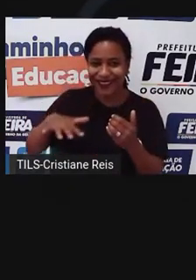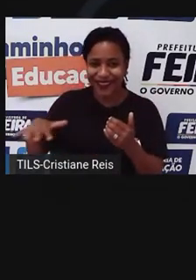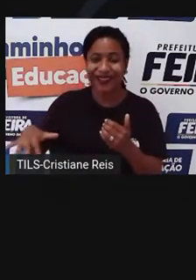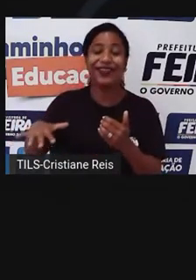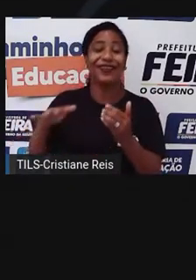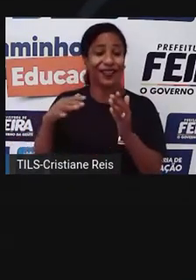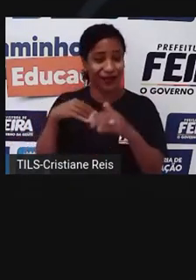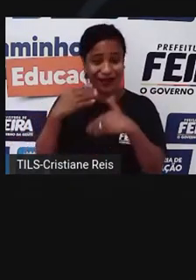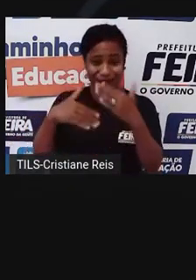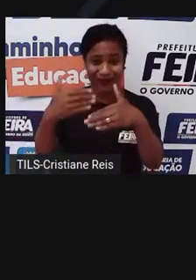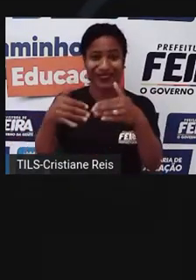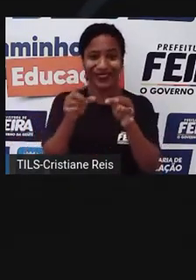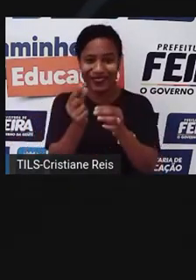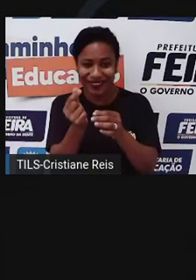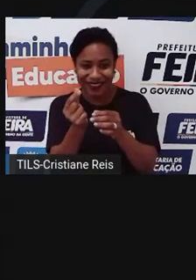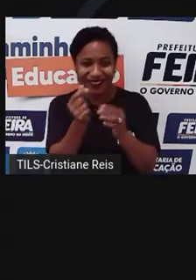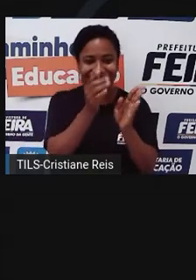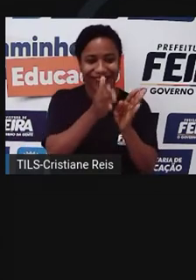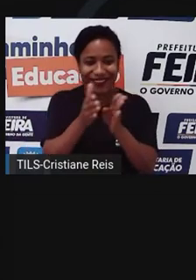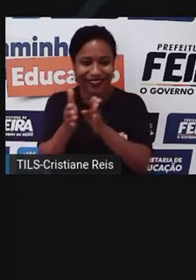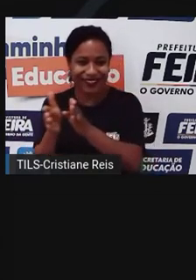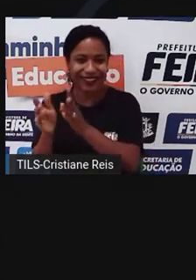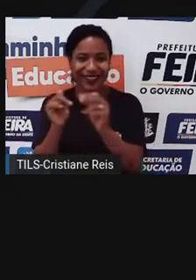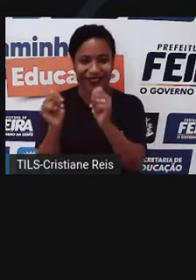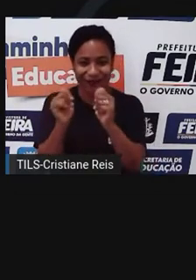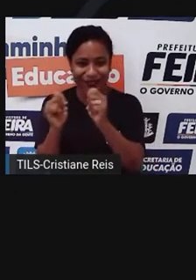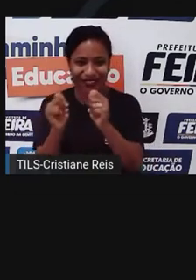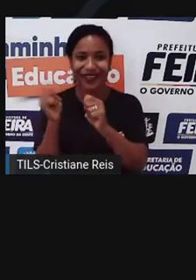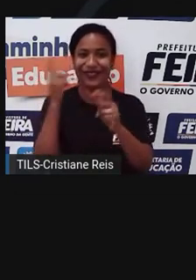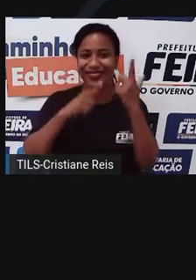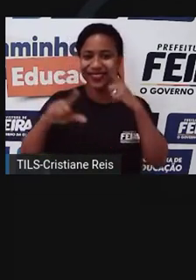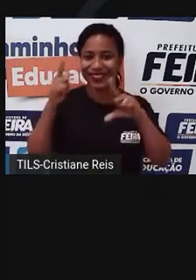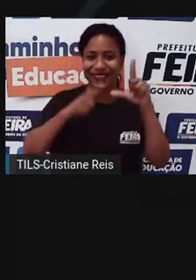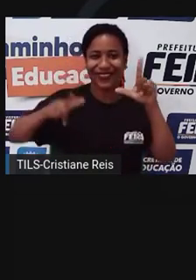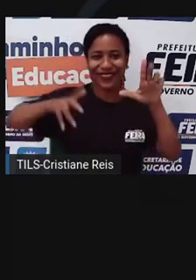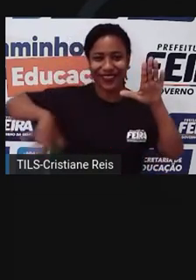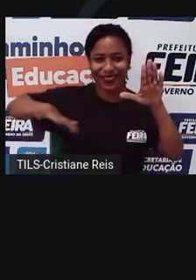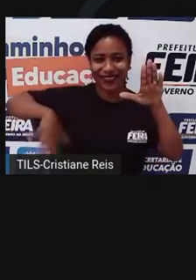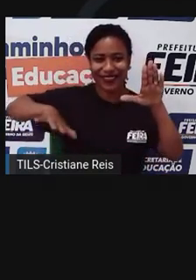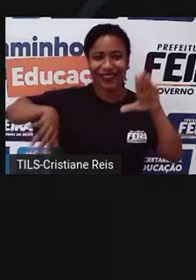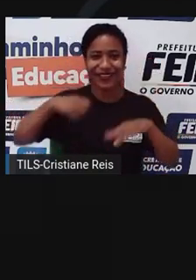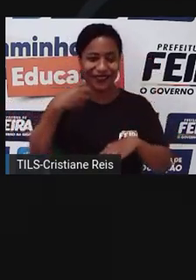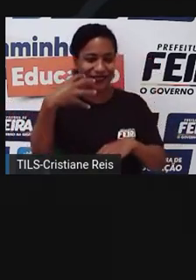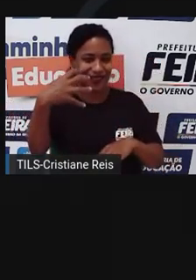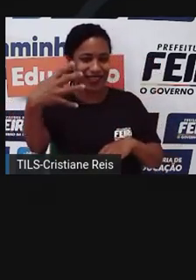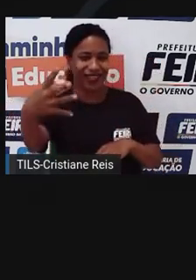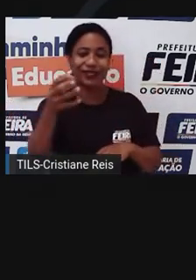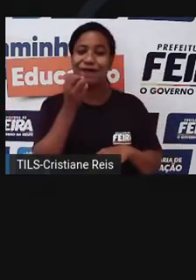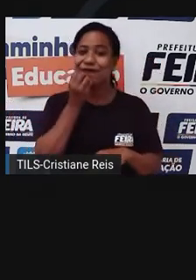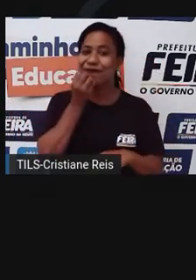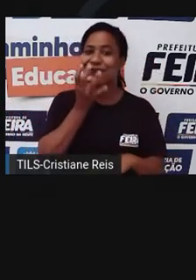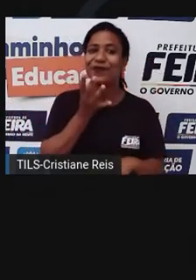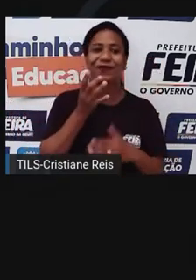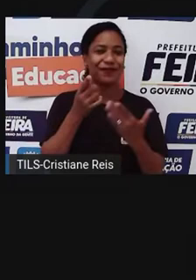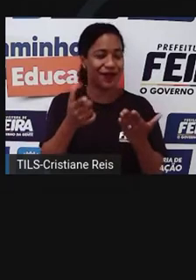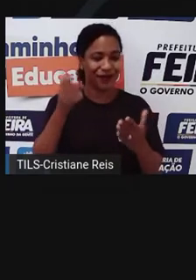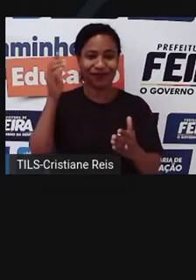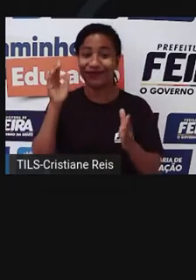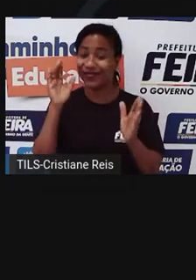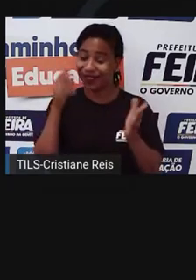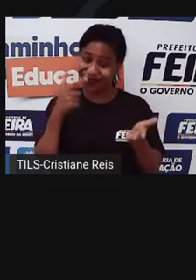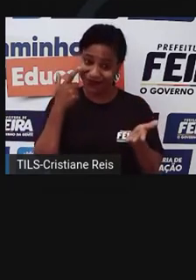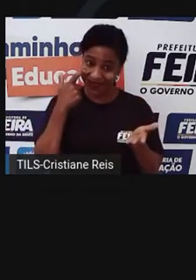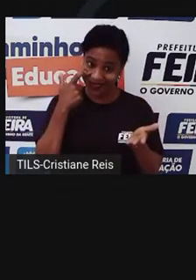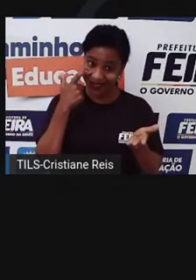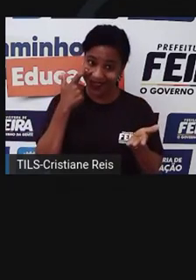conseguiu se organizar pra passar esse tempinho aqui na praia. Hã? Isso se chama precaução, Cebola.